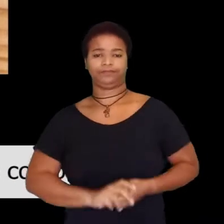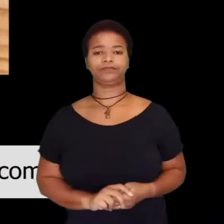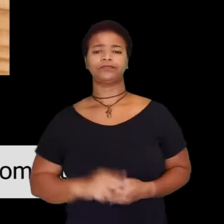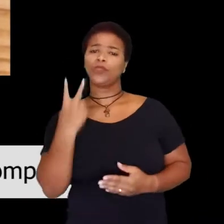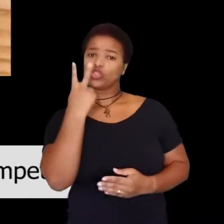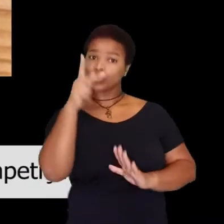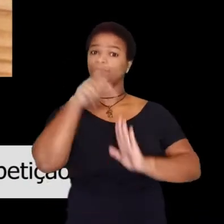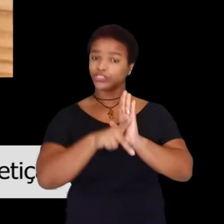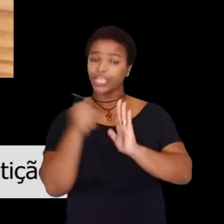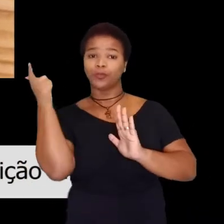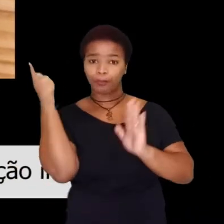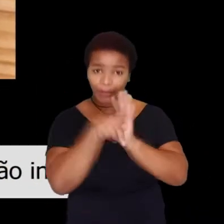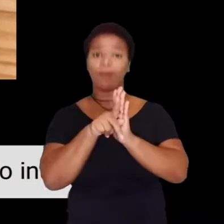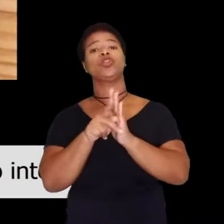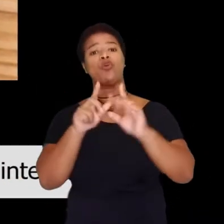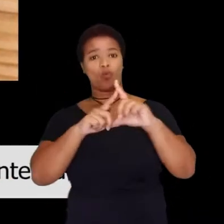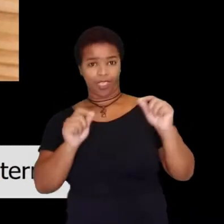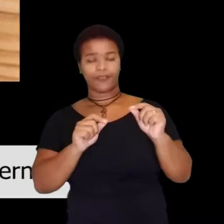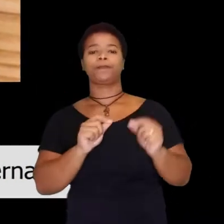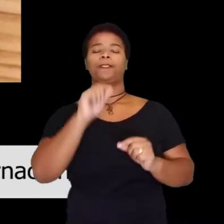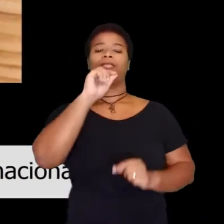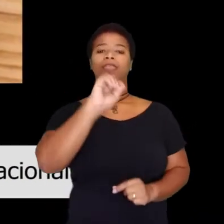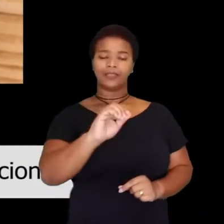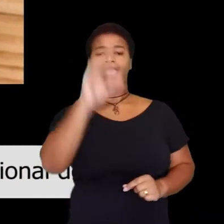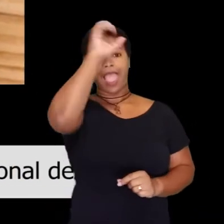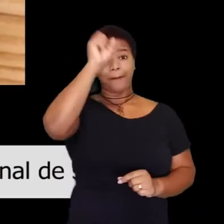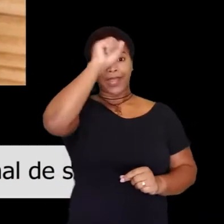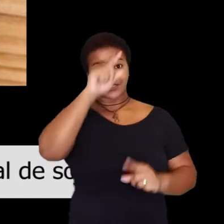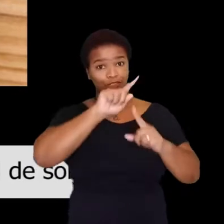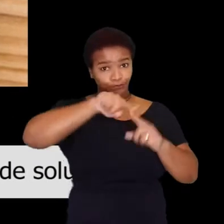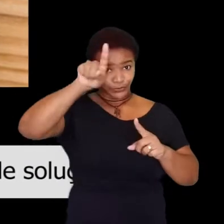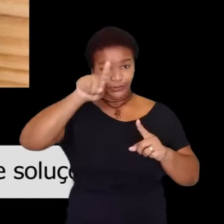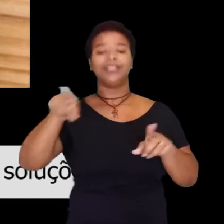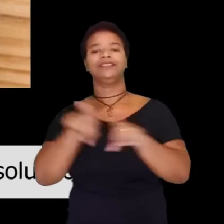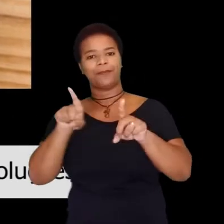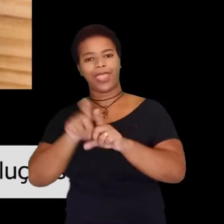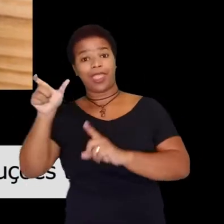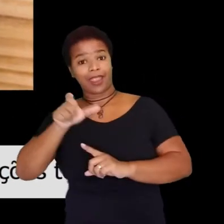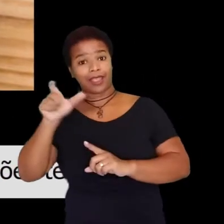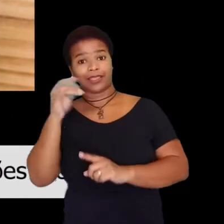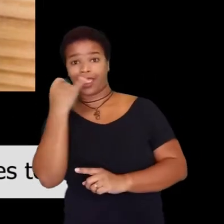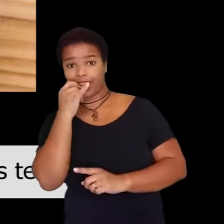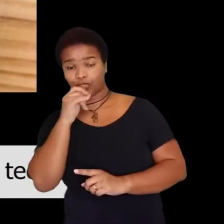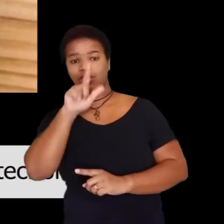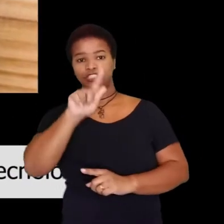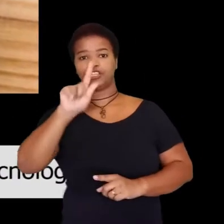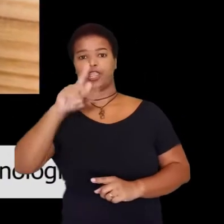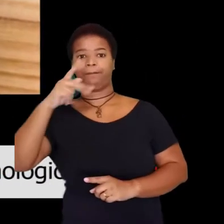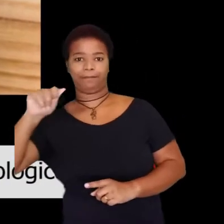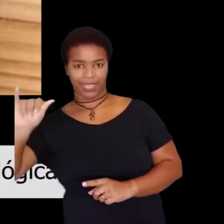projetos representaram a UFJF, o Check Learning, aplicativo que busca auxiliar estudantes em seu dia a dia, e a carteira eletrônica